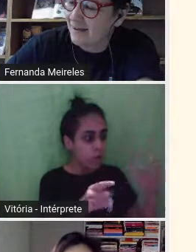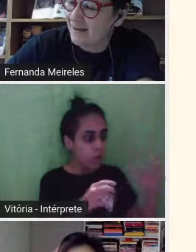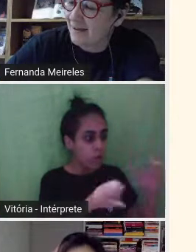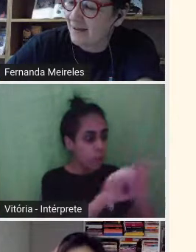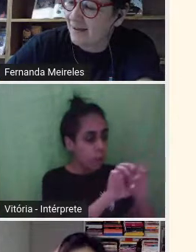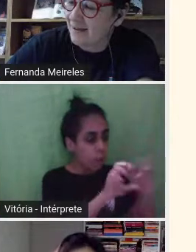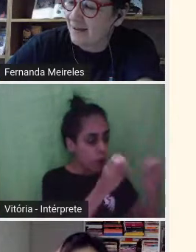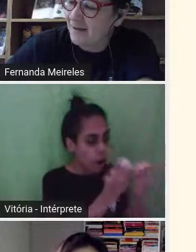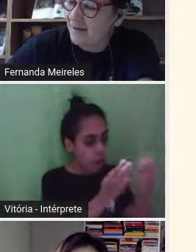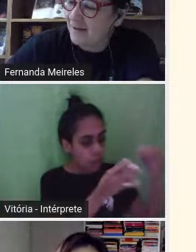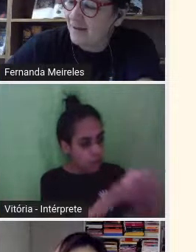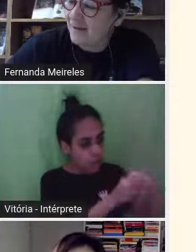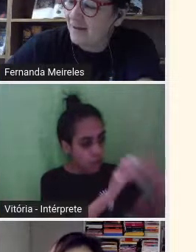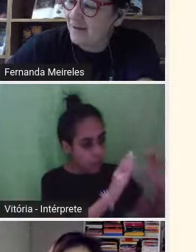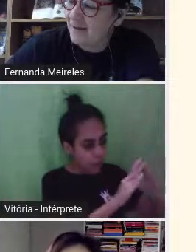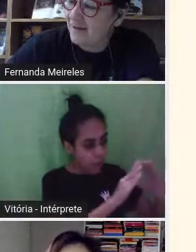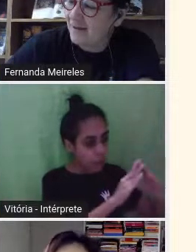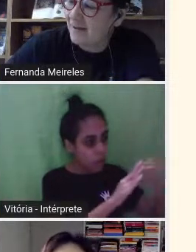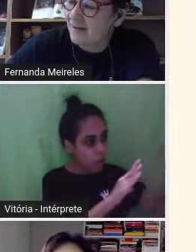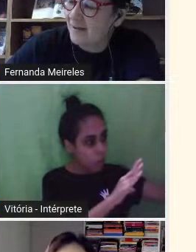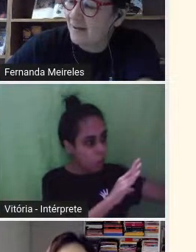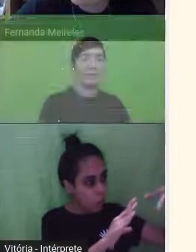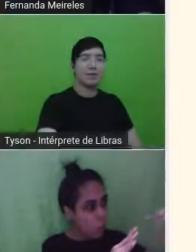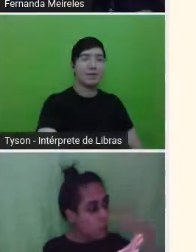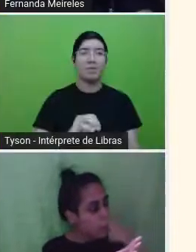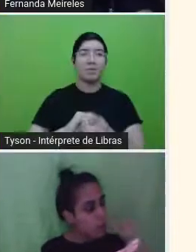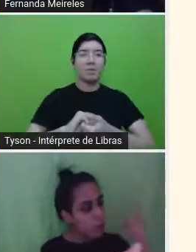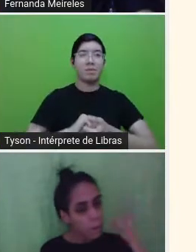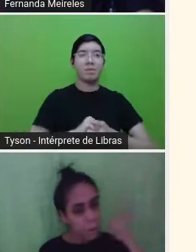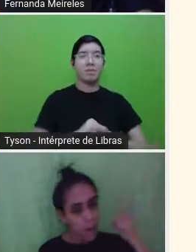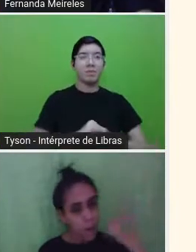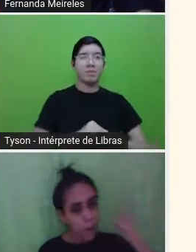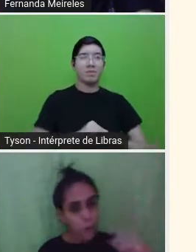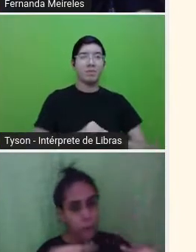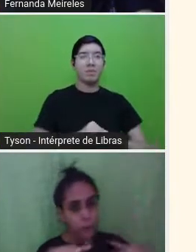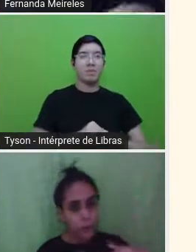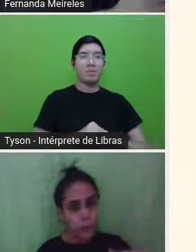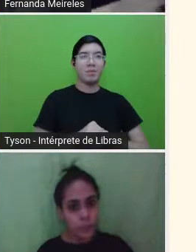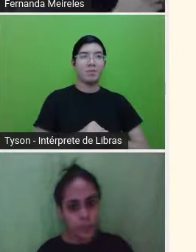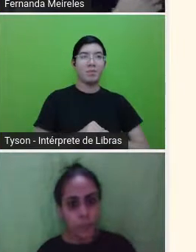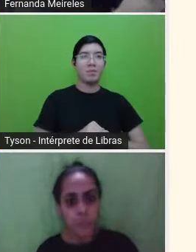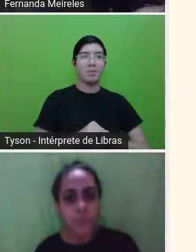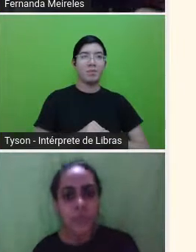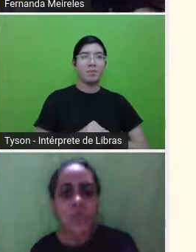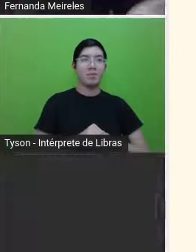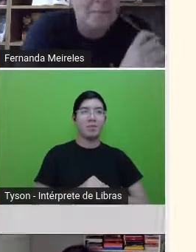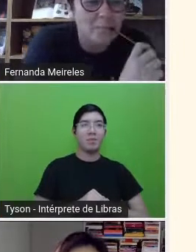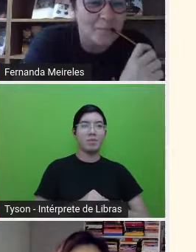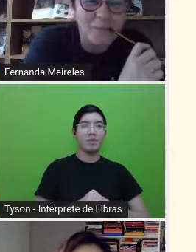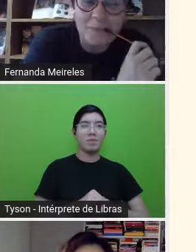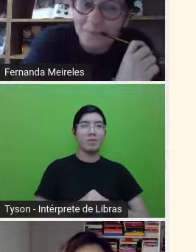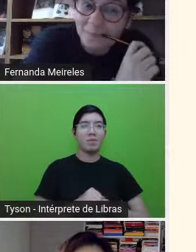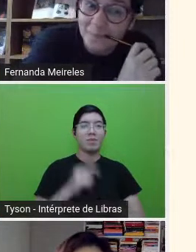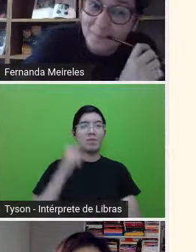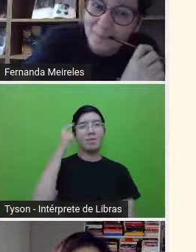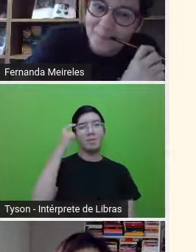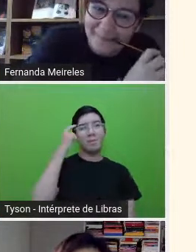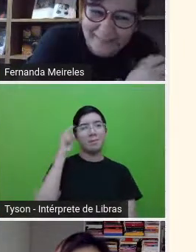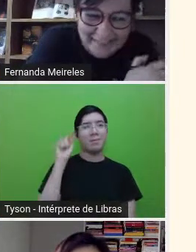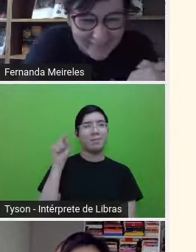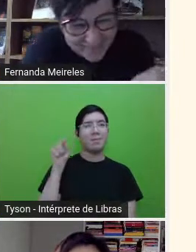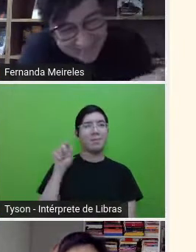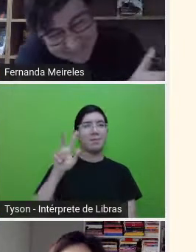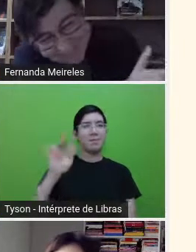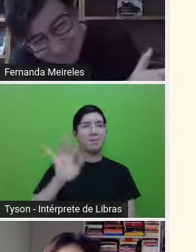casa, que poderia ter uma movimentação dos barulhinhos, e ele ficou pensando, nossa, será que ela, será que ela vai aparecer?